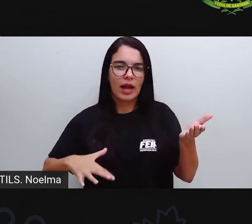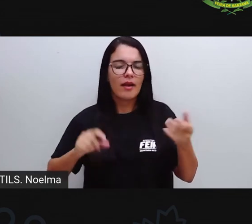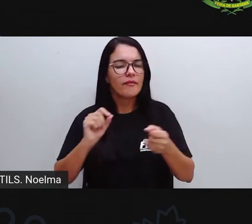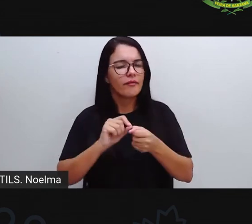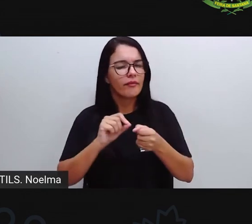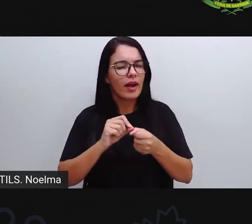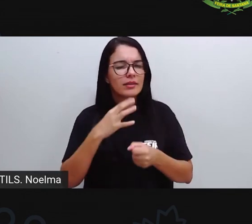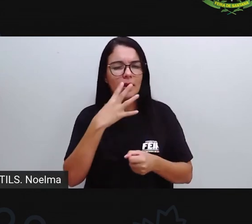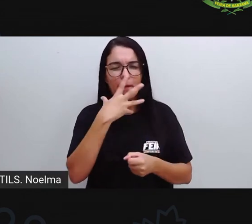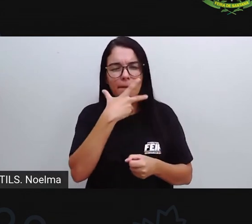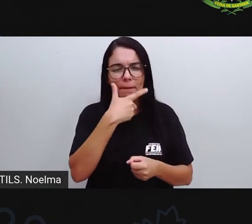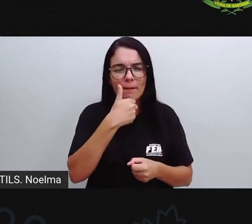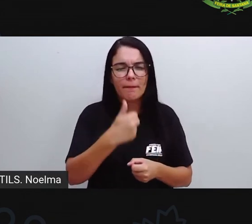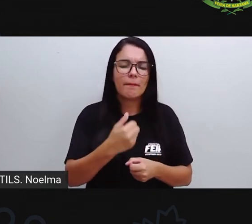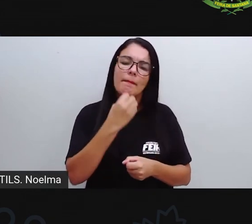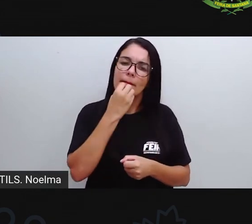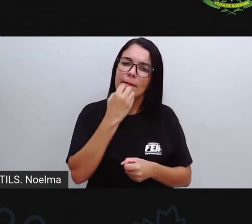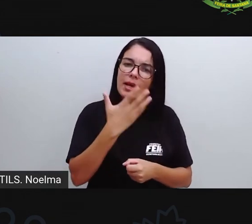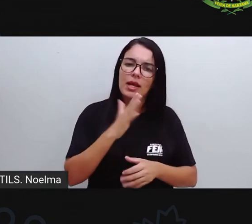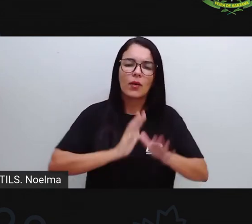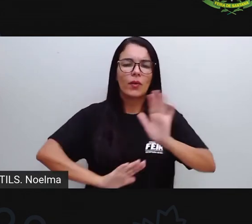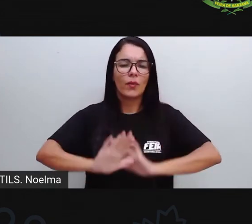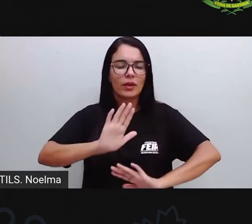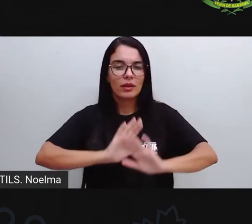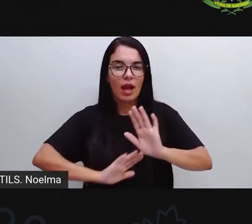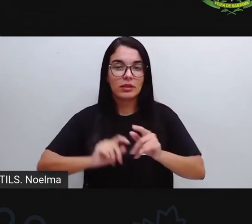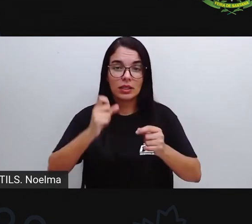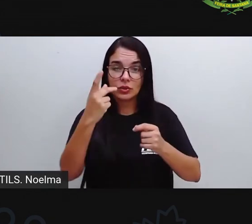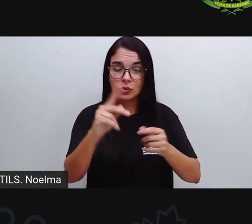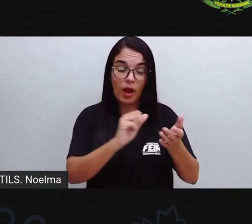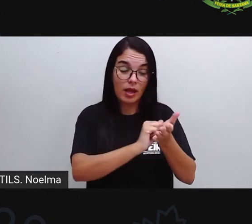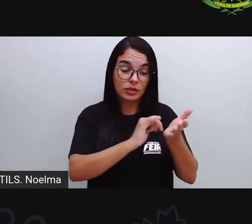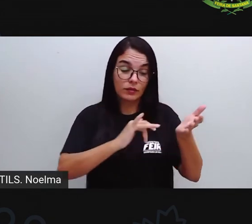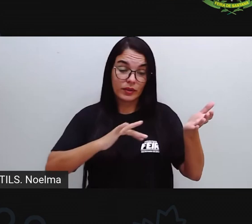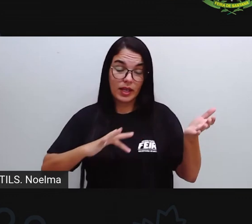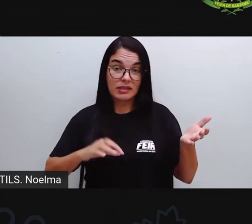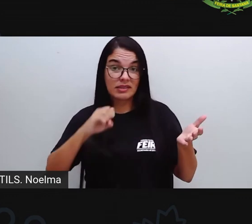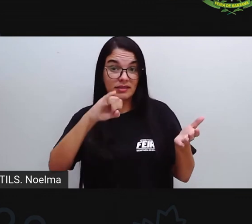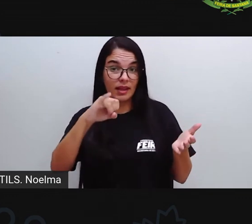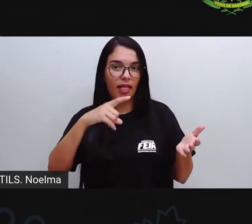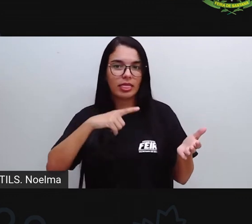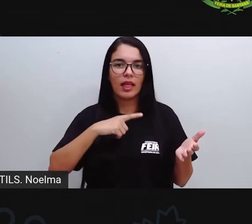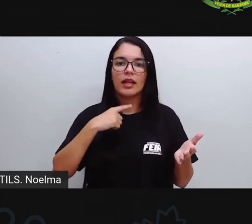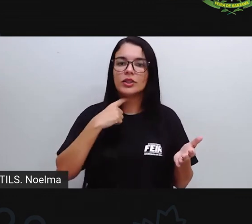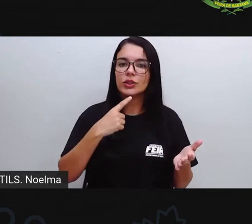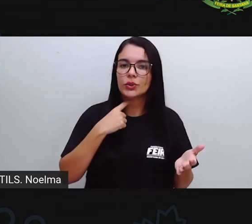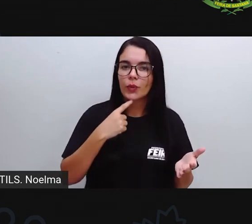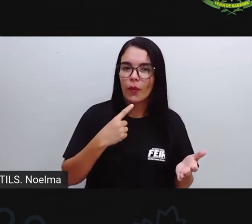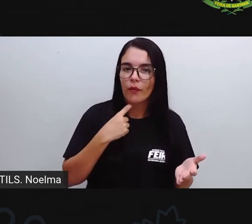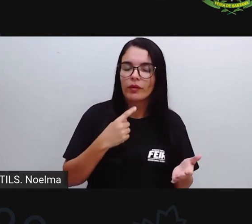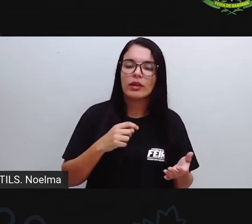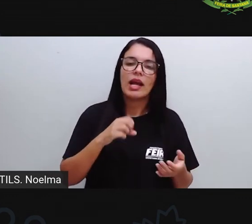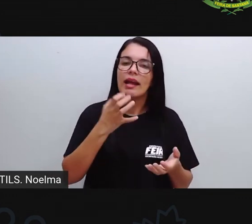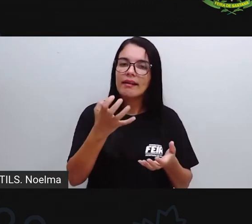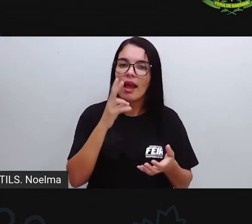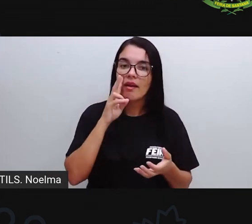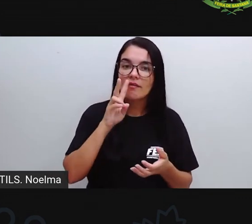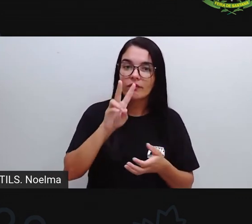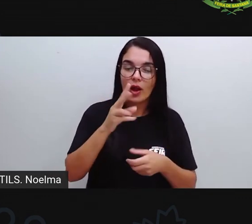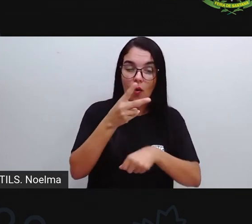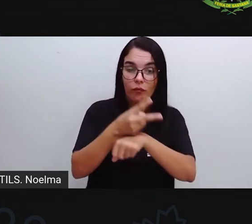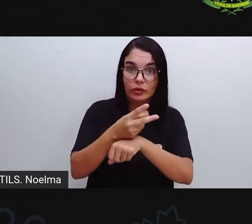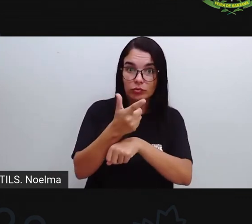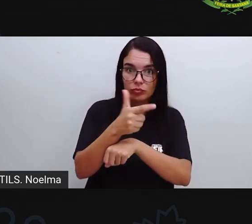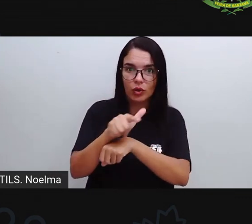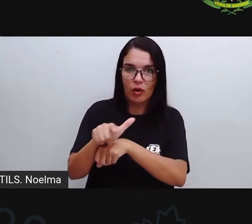Com muito cuidado Com muito capricho Se vocês sentirem Qualquer dúvida E quiserem assistir A esse vídeo Novamente Vocês